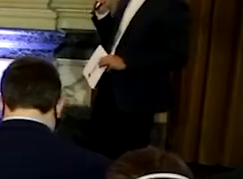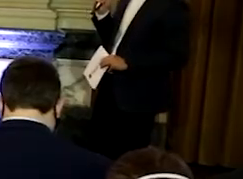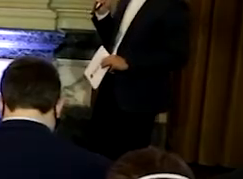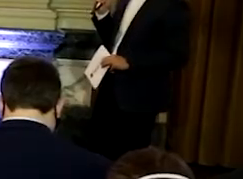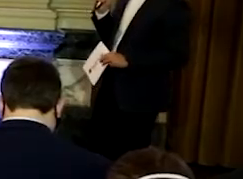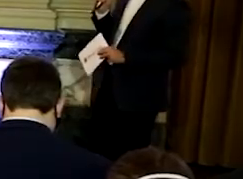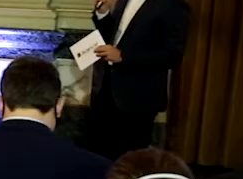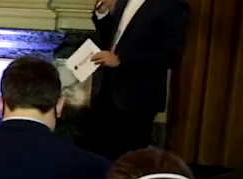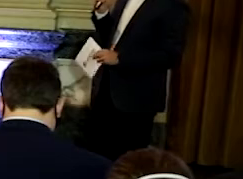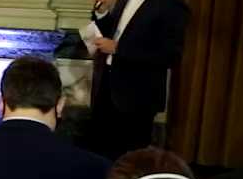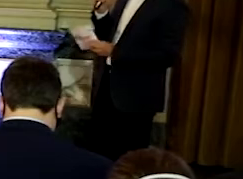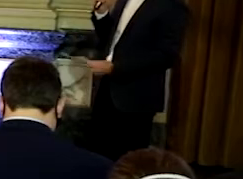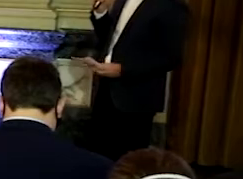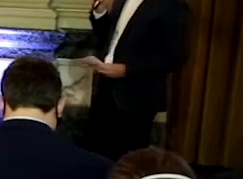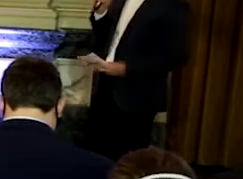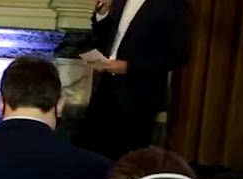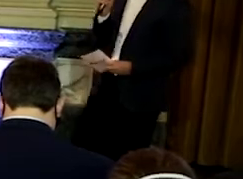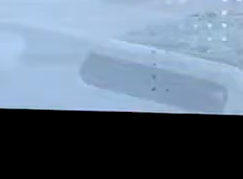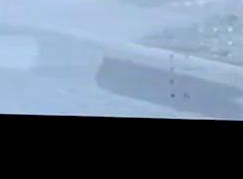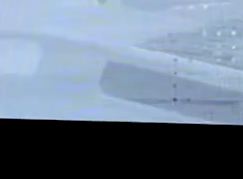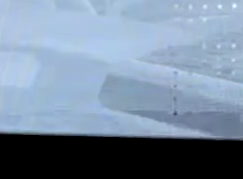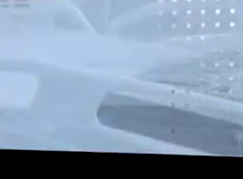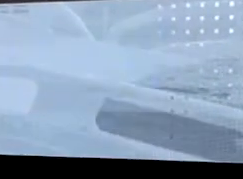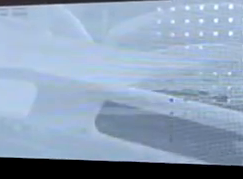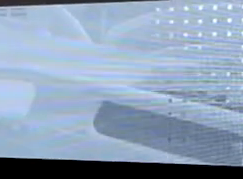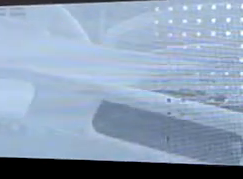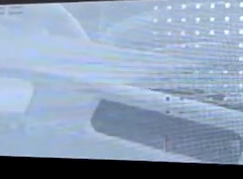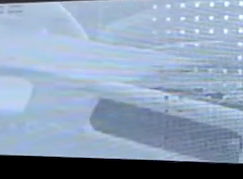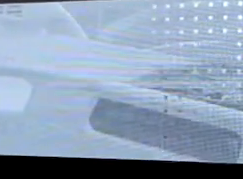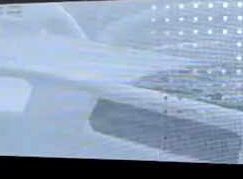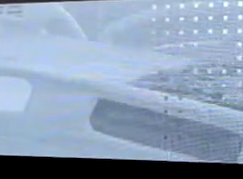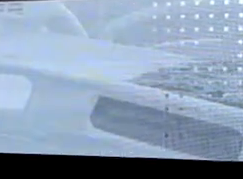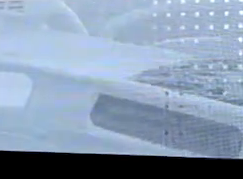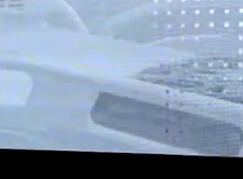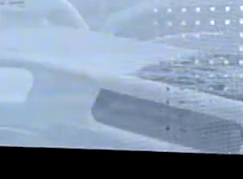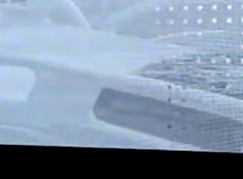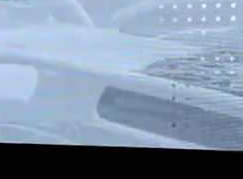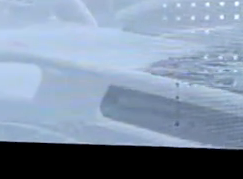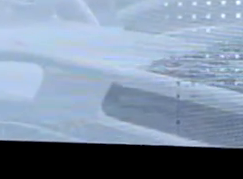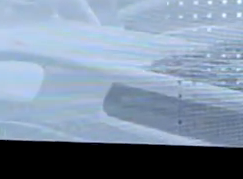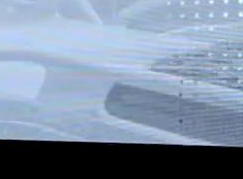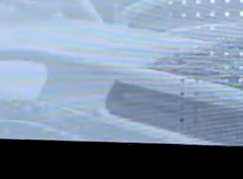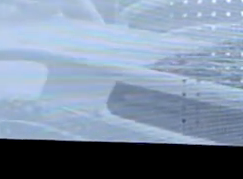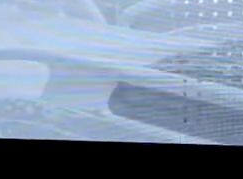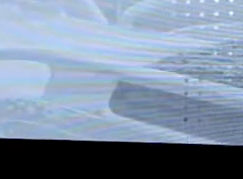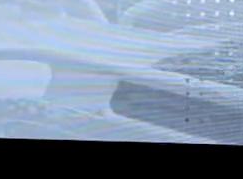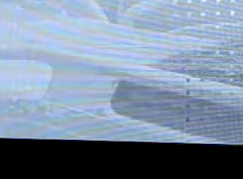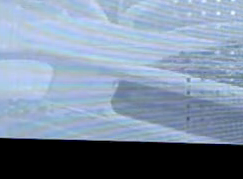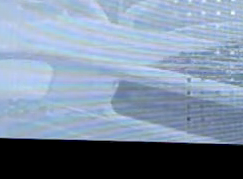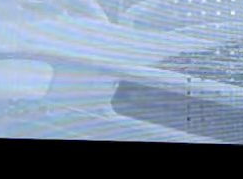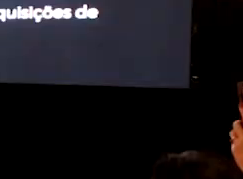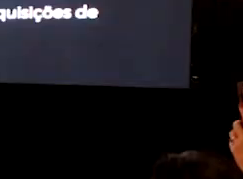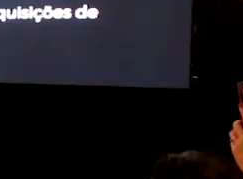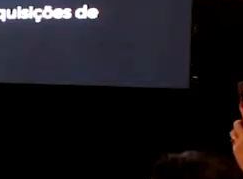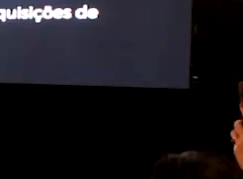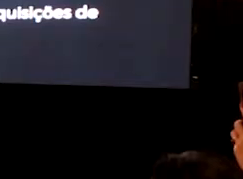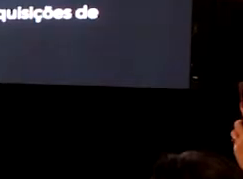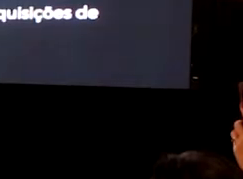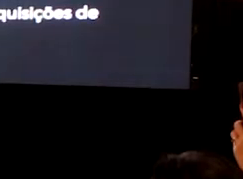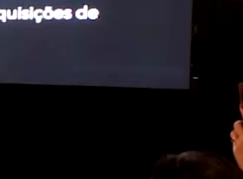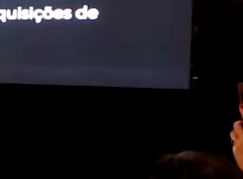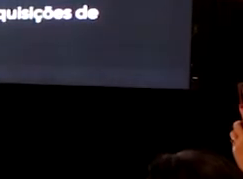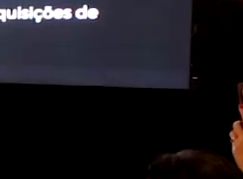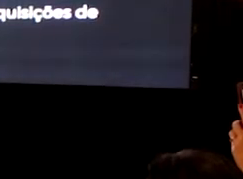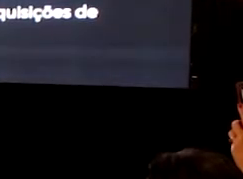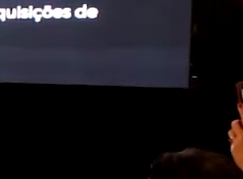compra de equipamentos para a rede hospitalar, assistência farmacêutica e também para as unidades básicas de saúde do Rio Grande